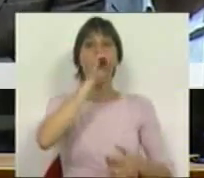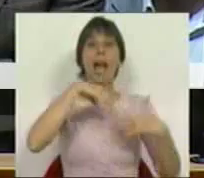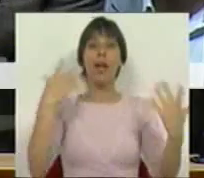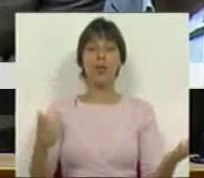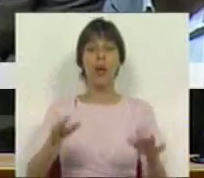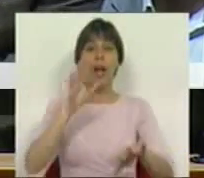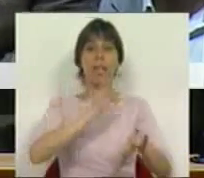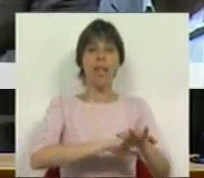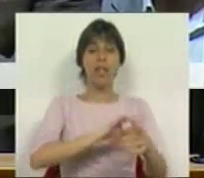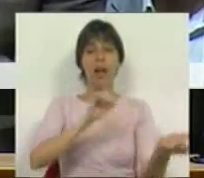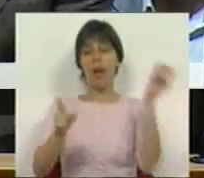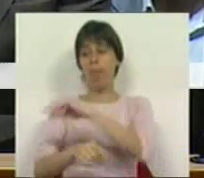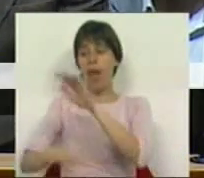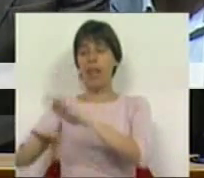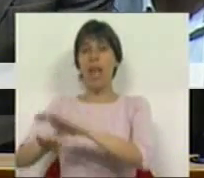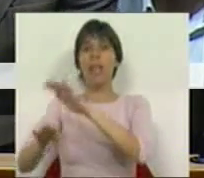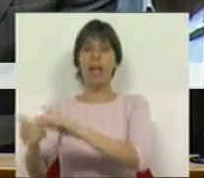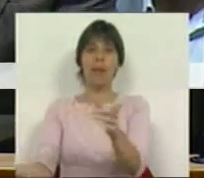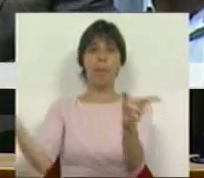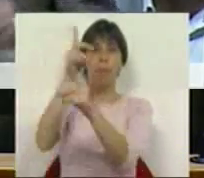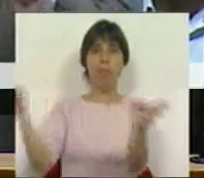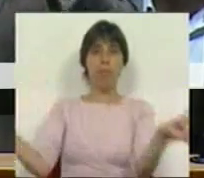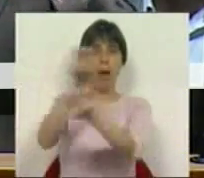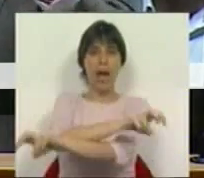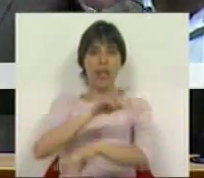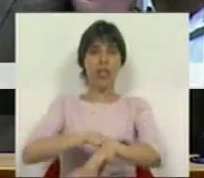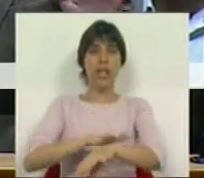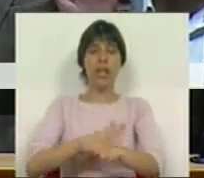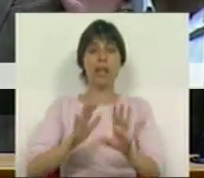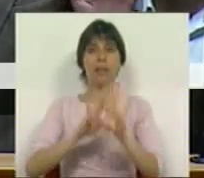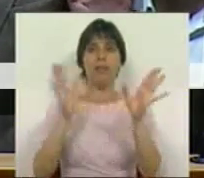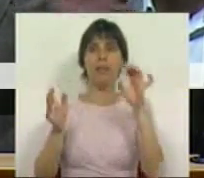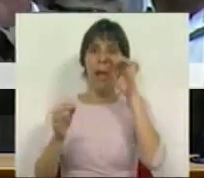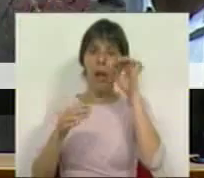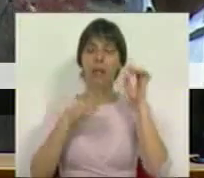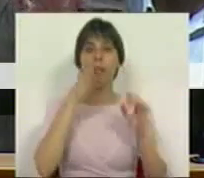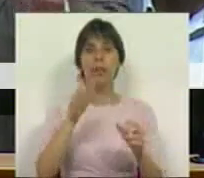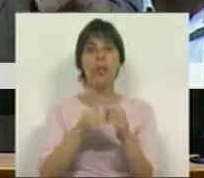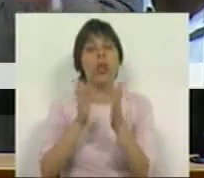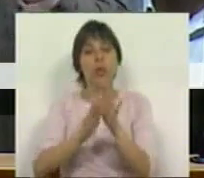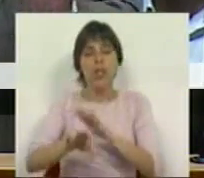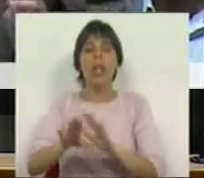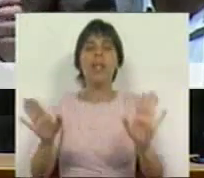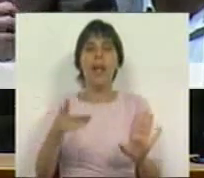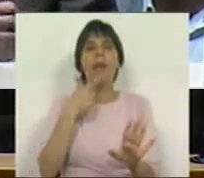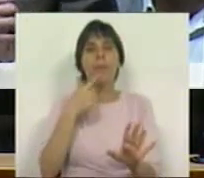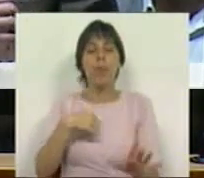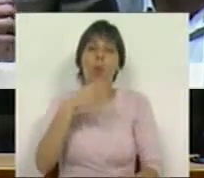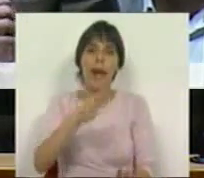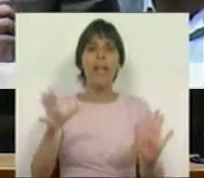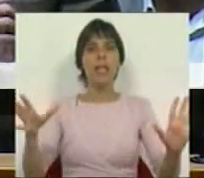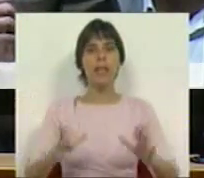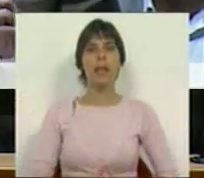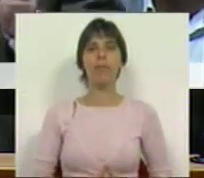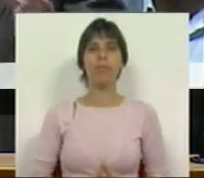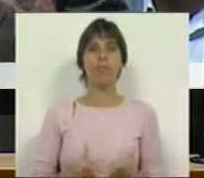os da esquerda passaram para a direita, os da direita passaram para a esquerda. Deixe-me dizer, são todos de direita, mas percebe-se o eu quero dizer,